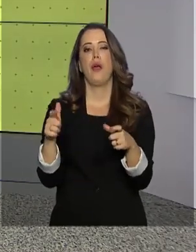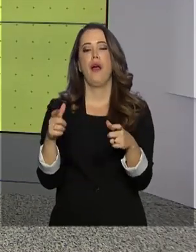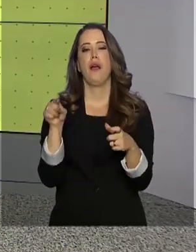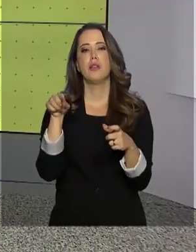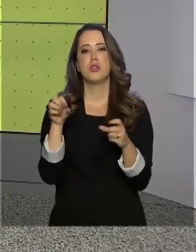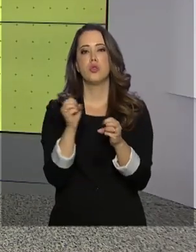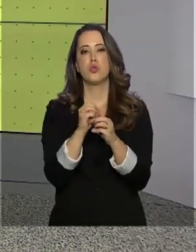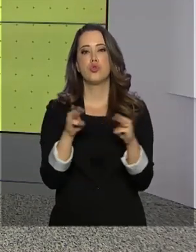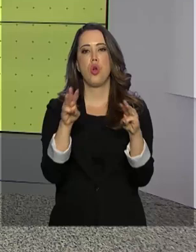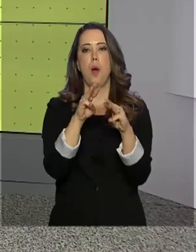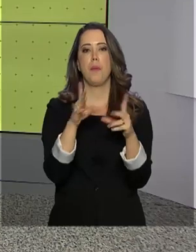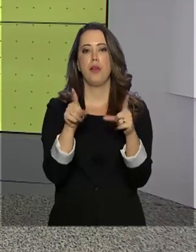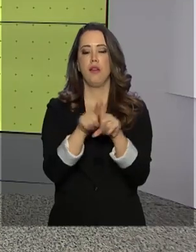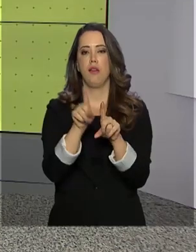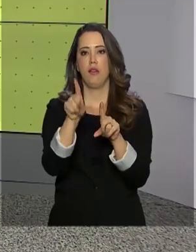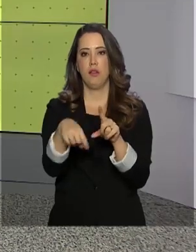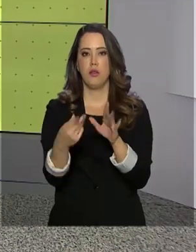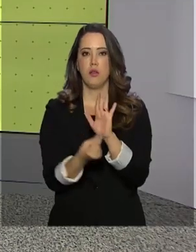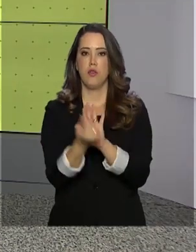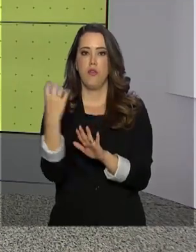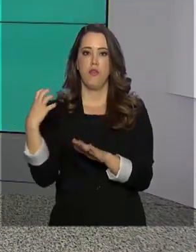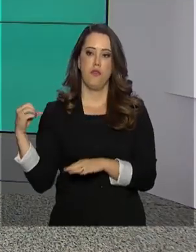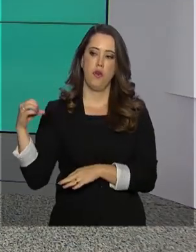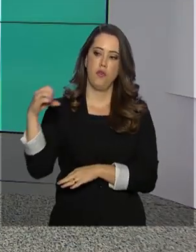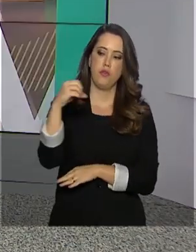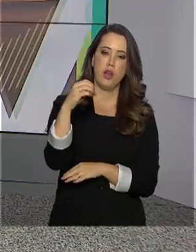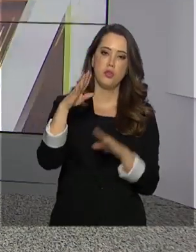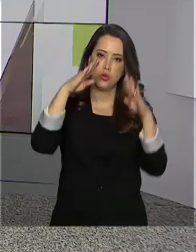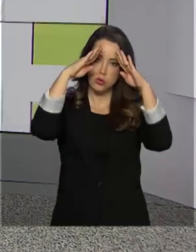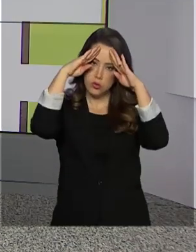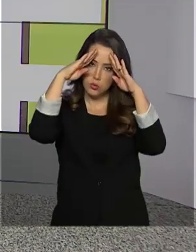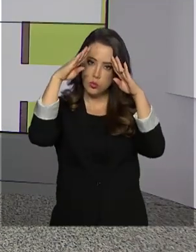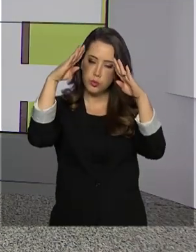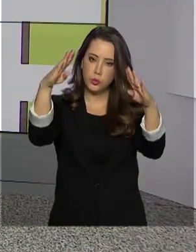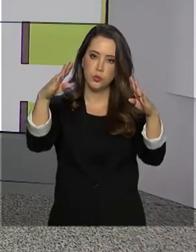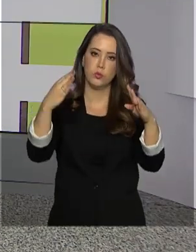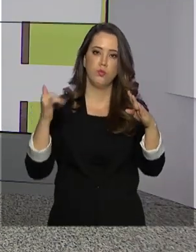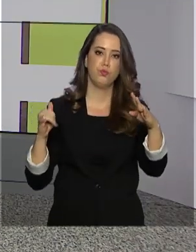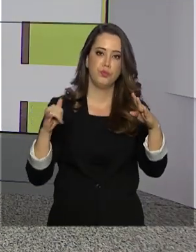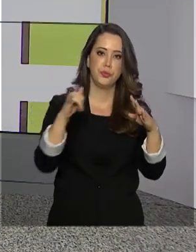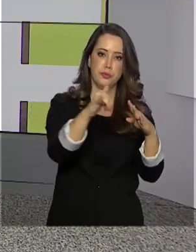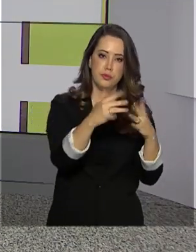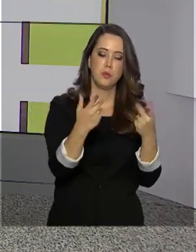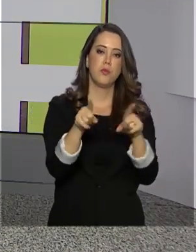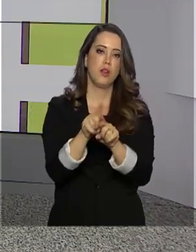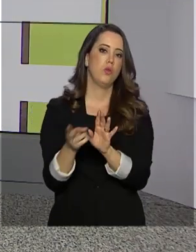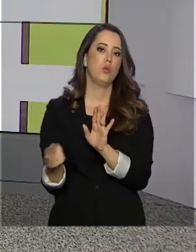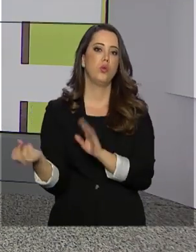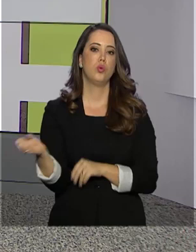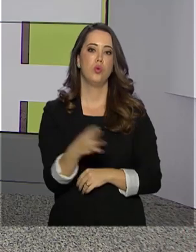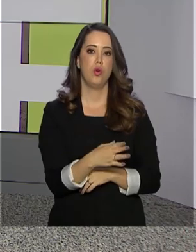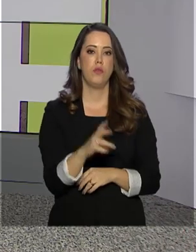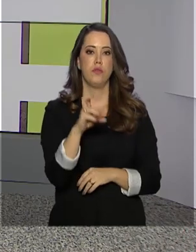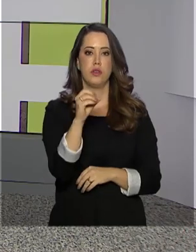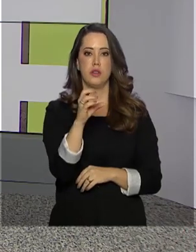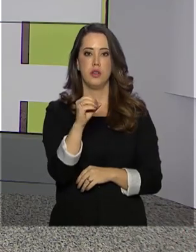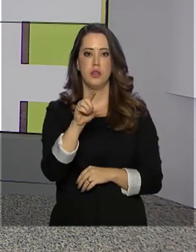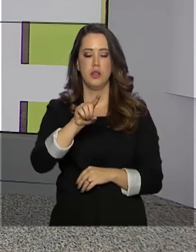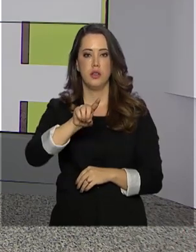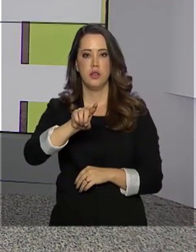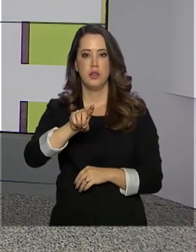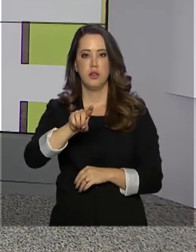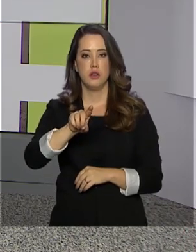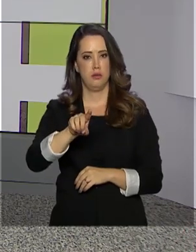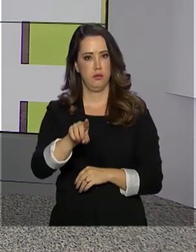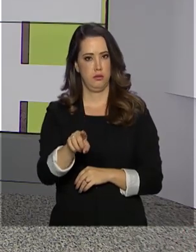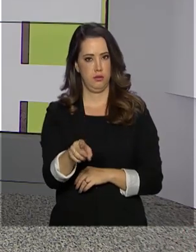brasileiros que voltam de viagem ao exterior pelos aeroportos. O novo limite, nesses casos, subirá de 500 mil dólares por